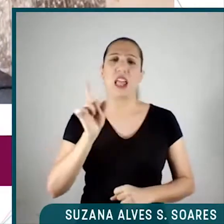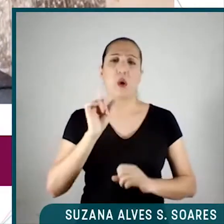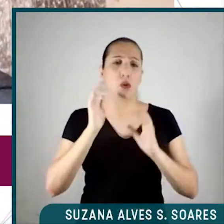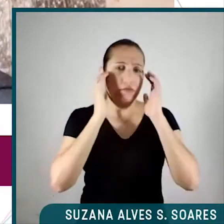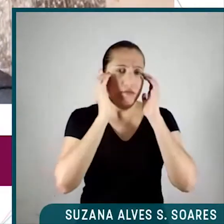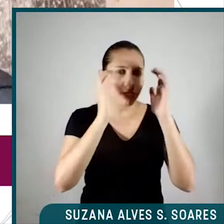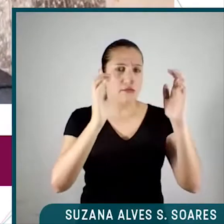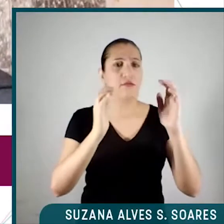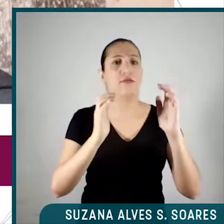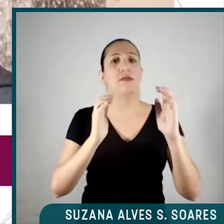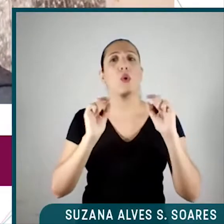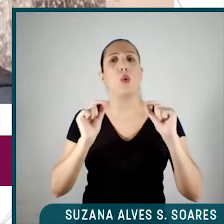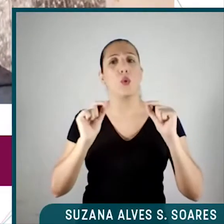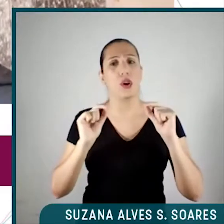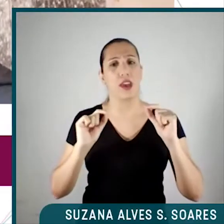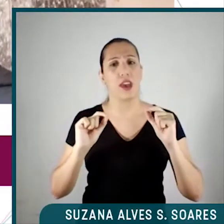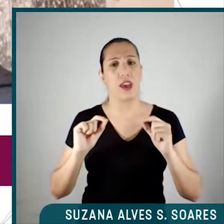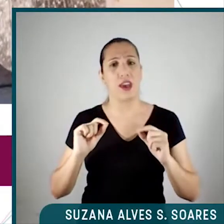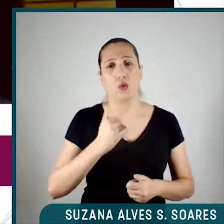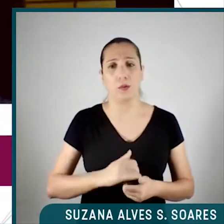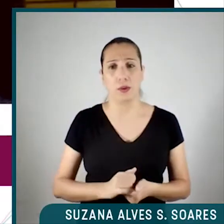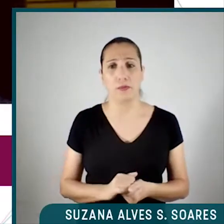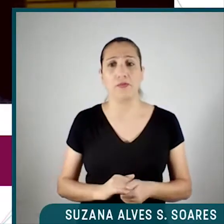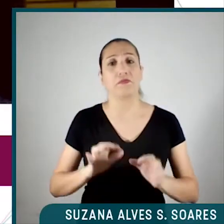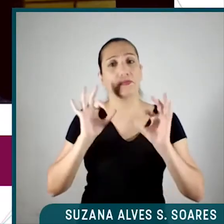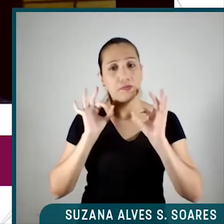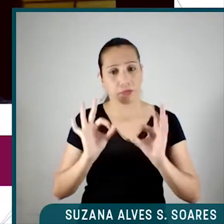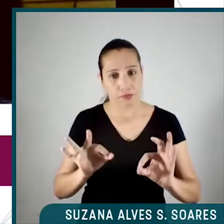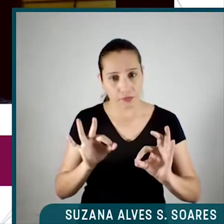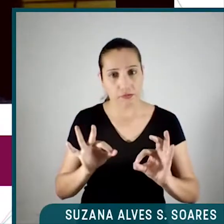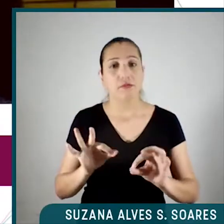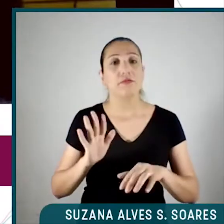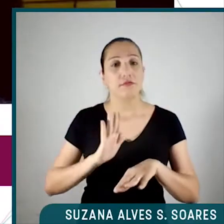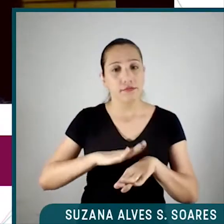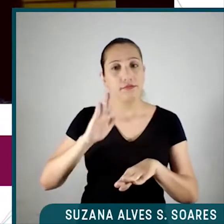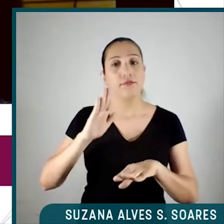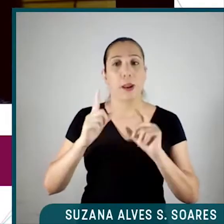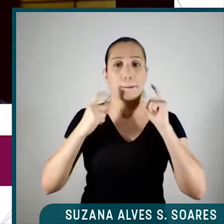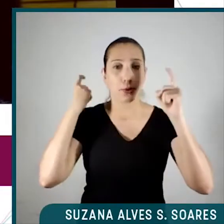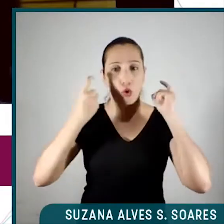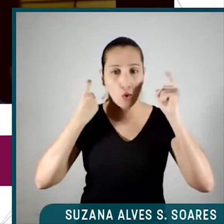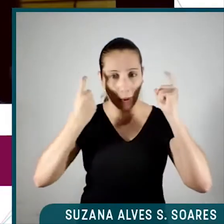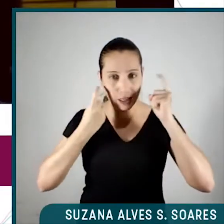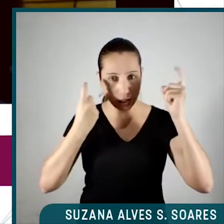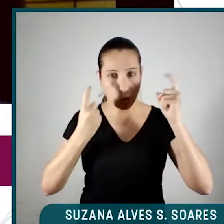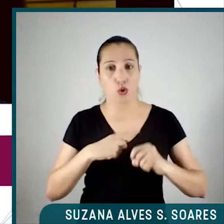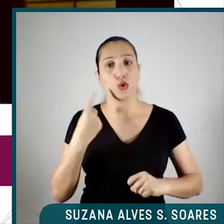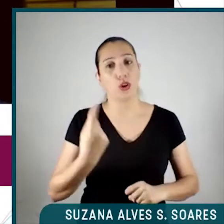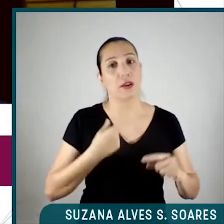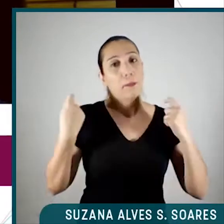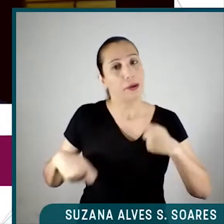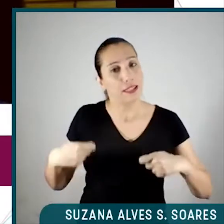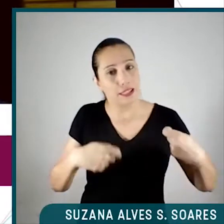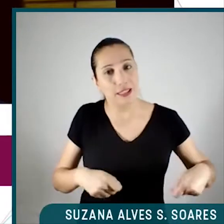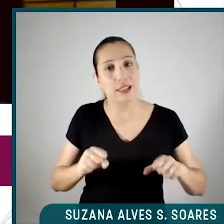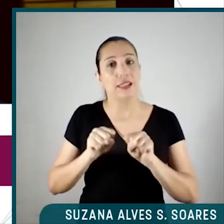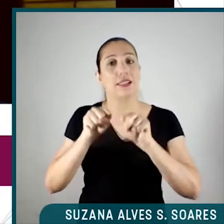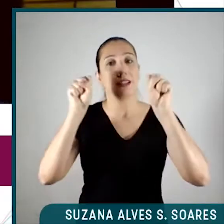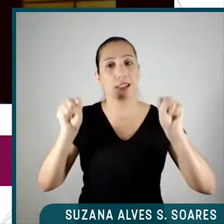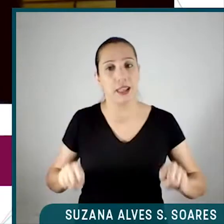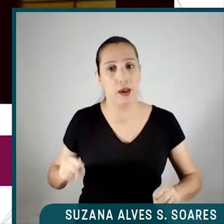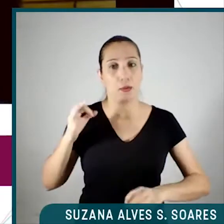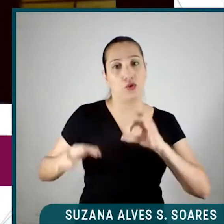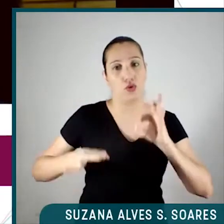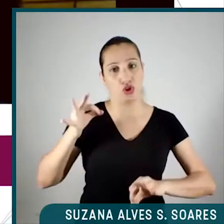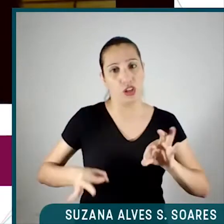na rua, essa polícia provavelmente será violenta. A maior preocupação que nós precisamos ter no sistema de justiça é tutelar a